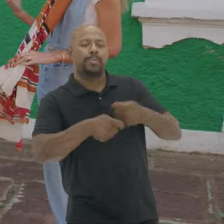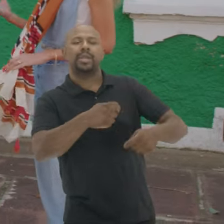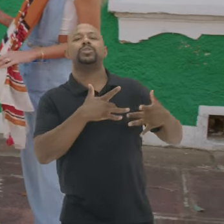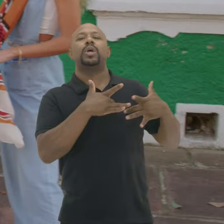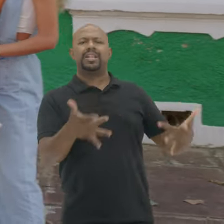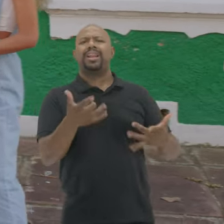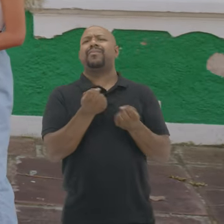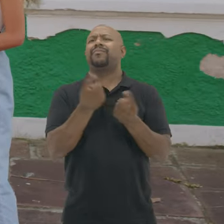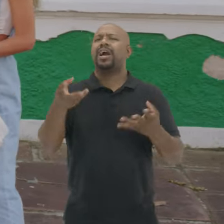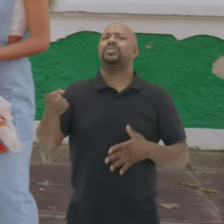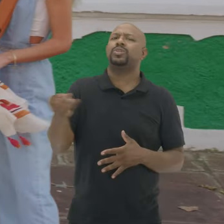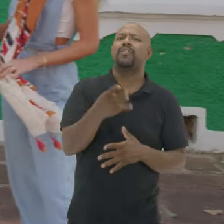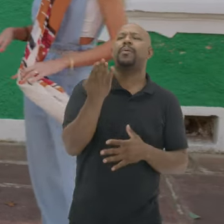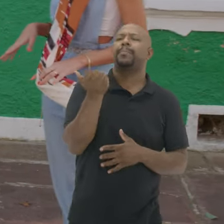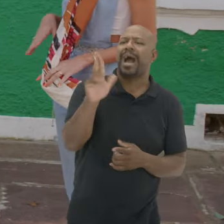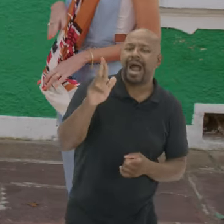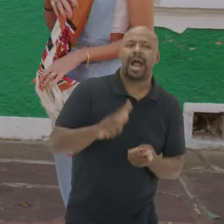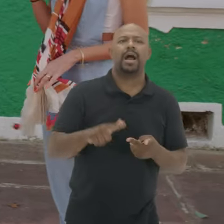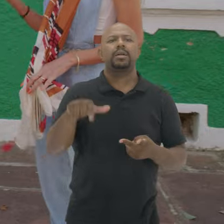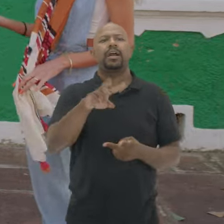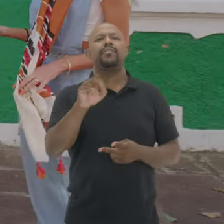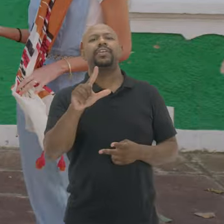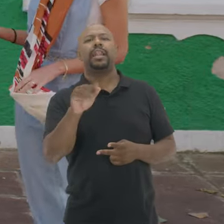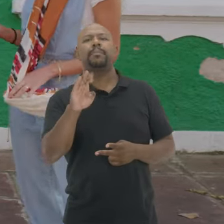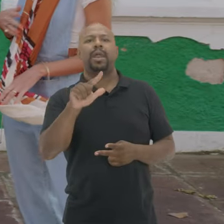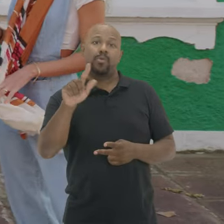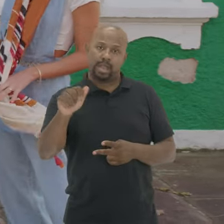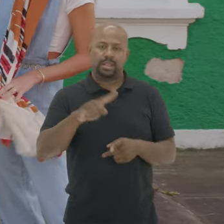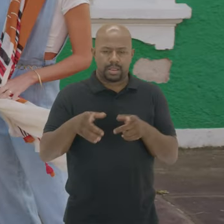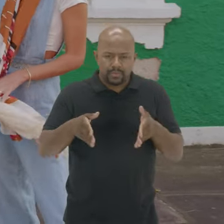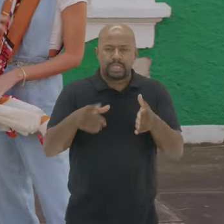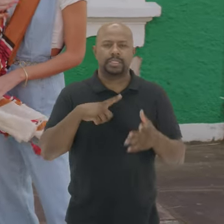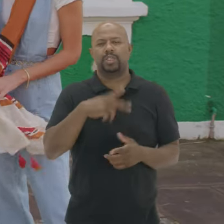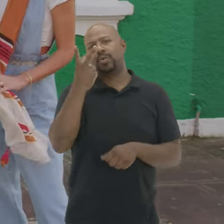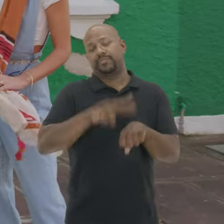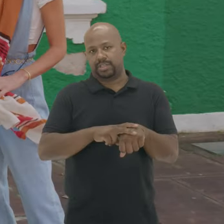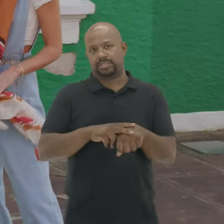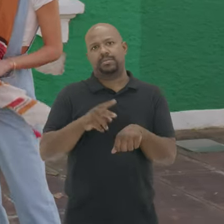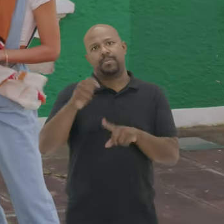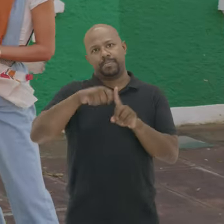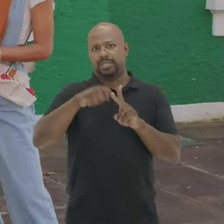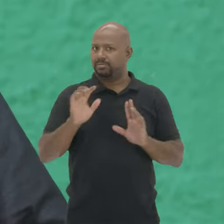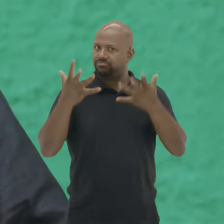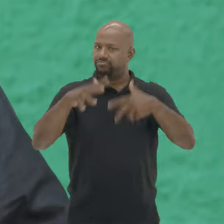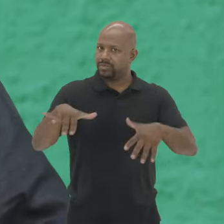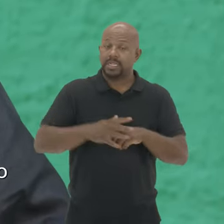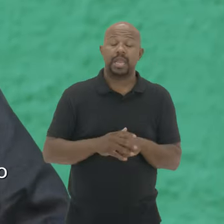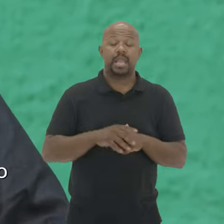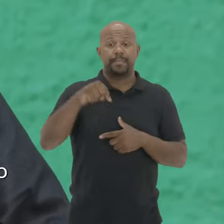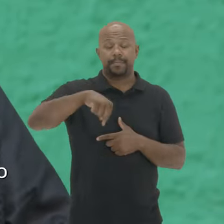economia solidária Com vários novos barzinhos E também com o bric da Vila Belga Que é muito massa E que rola duas vezes por mês Aqui